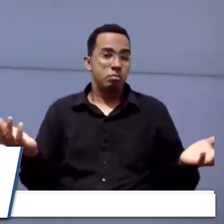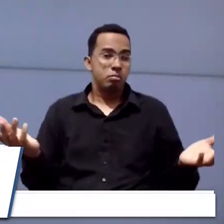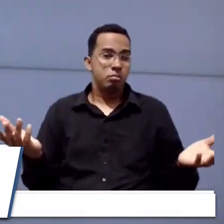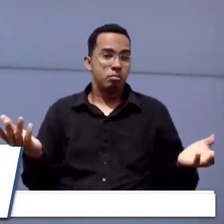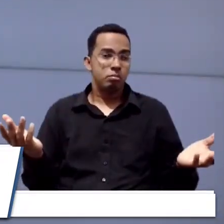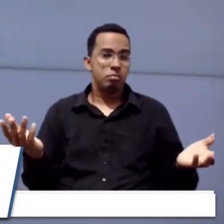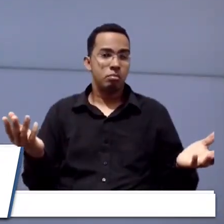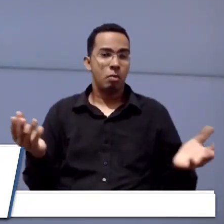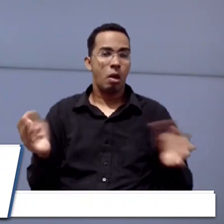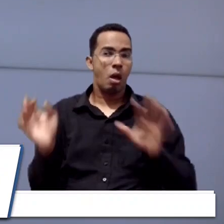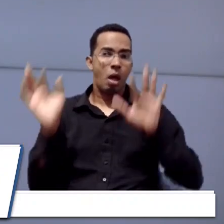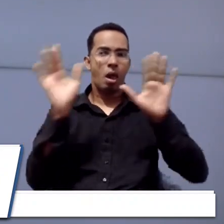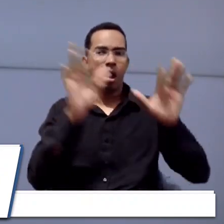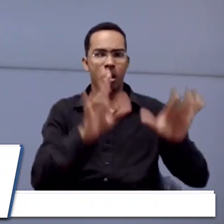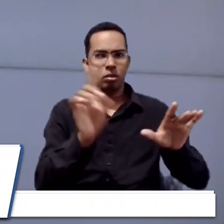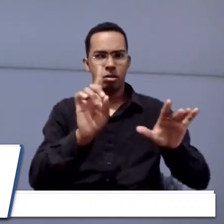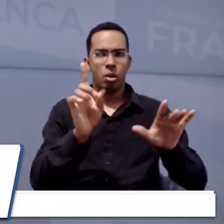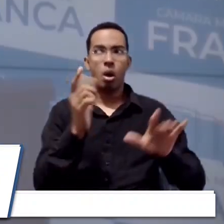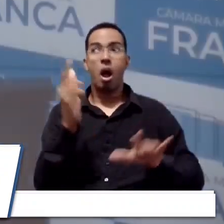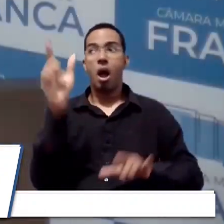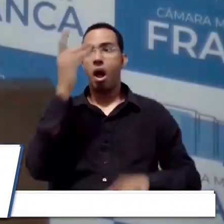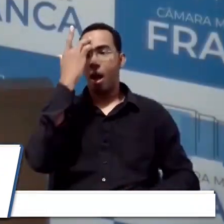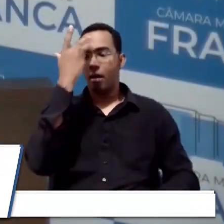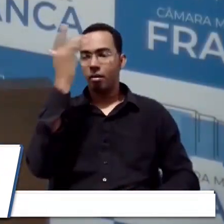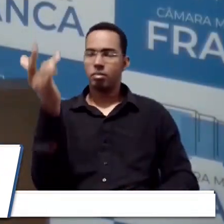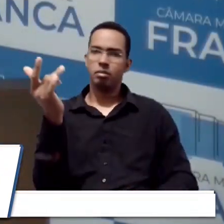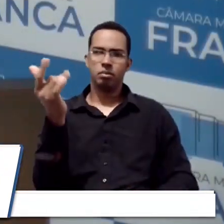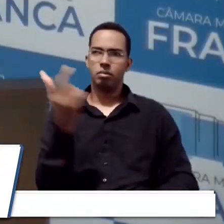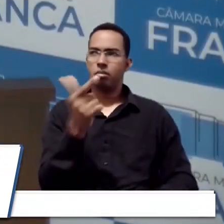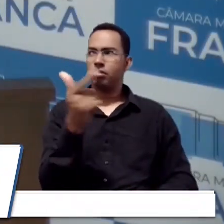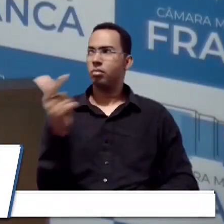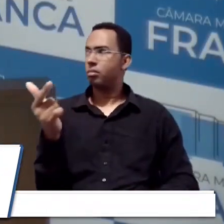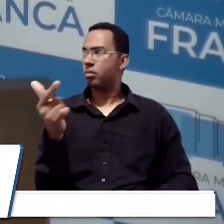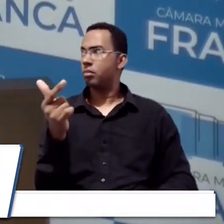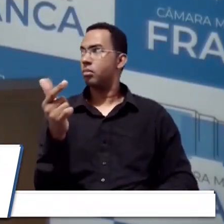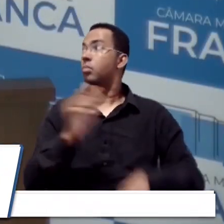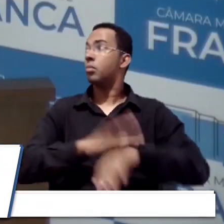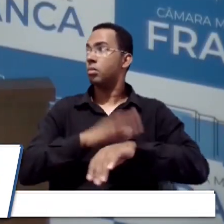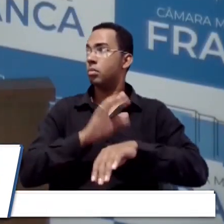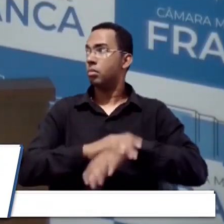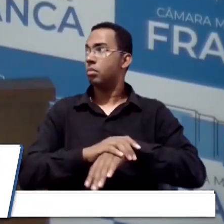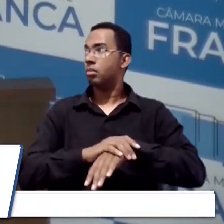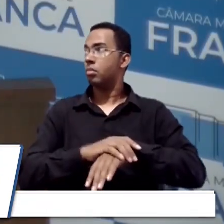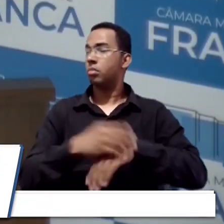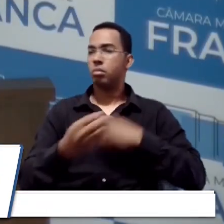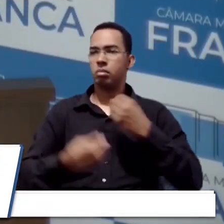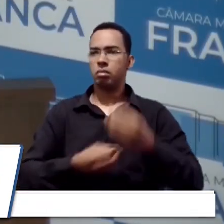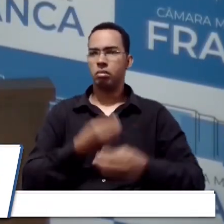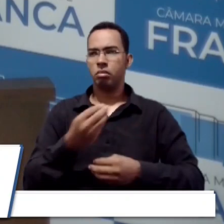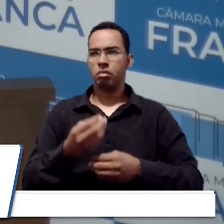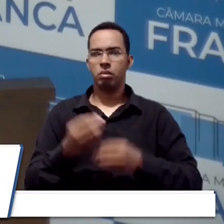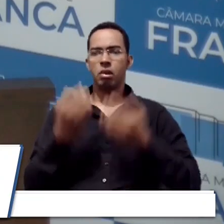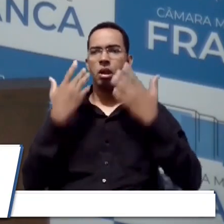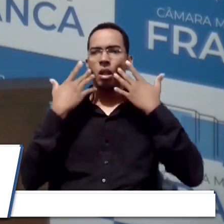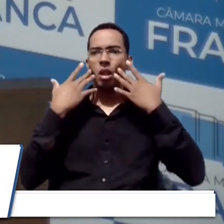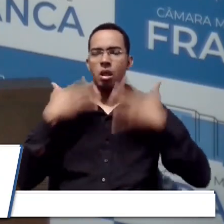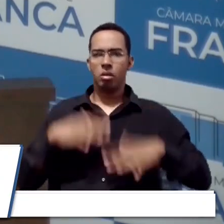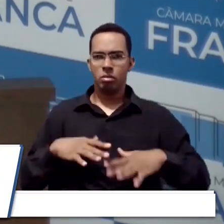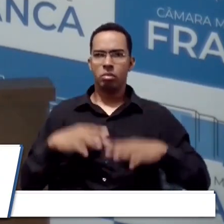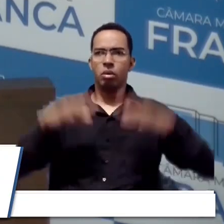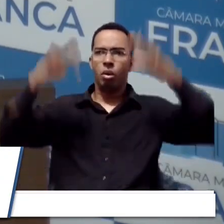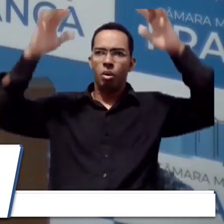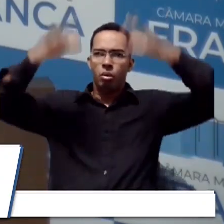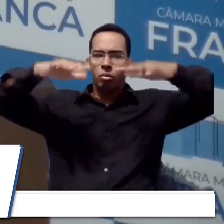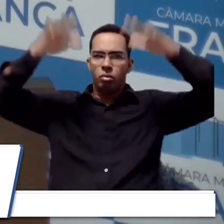inundar lá hoje não, vamos deixar para inundar amanhã. Não existe isso. Isso é intempéries da natureza. Caiu uma